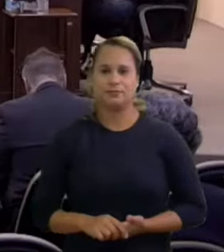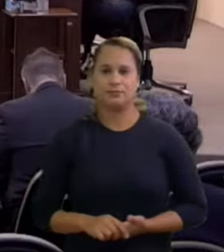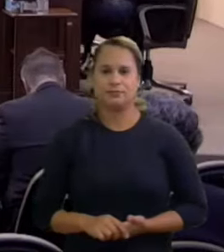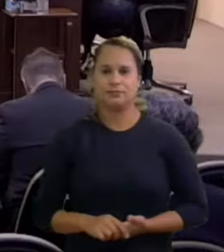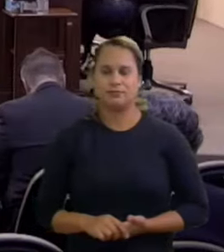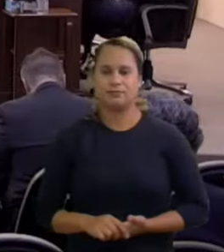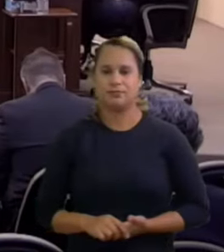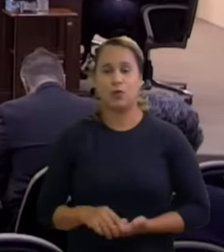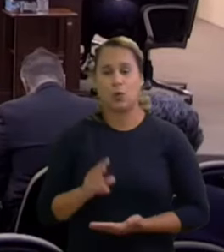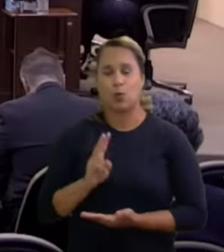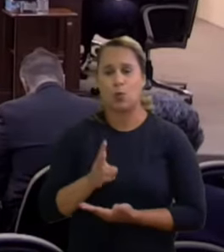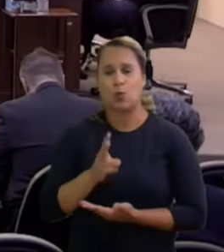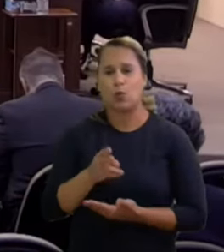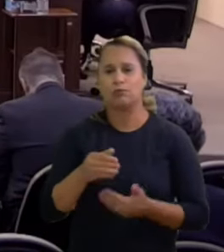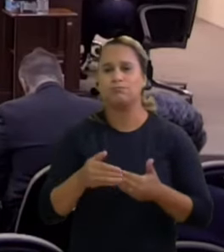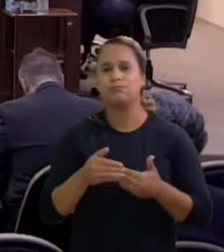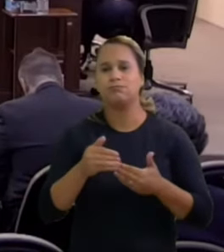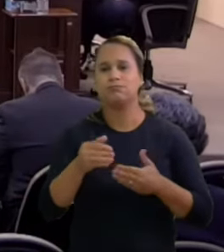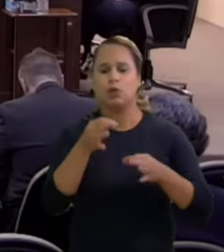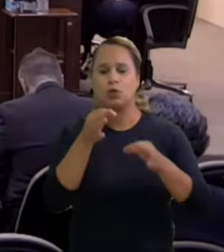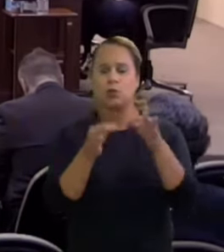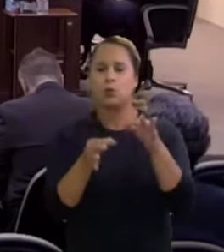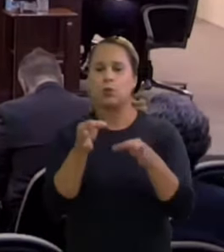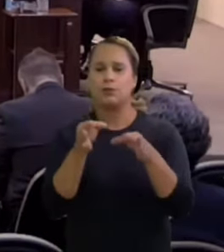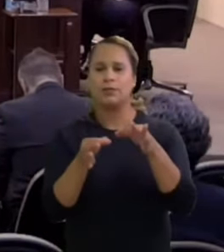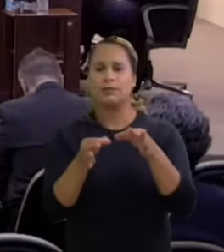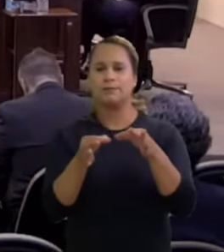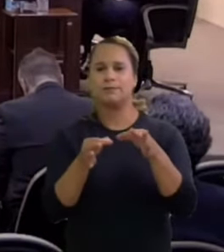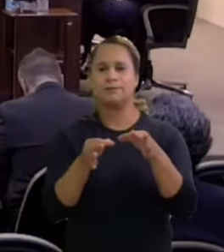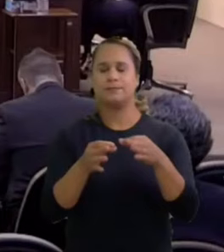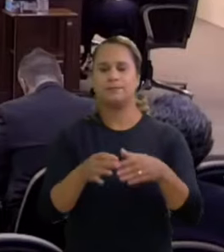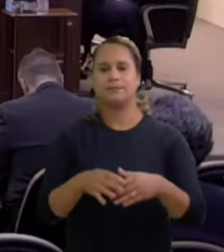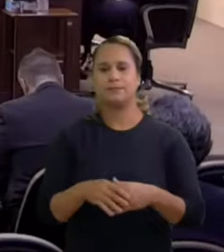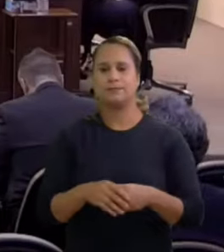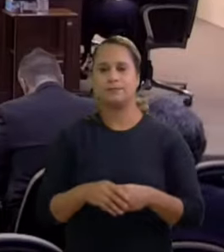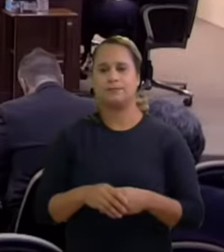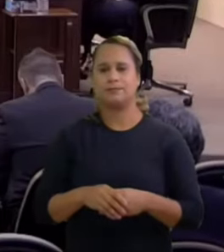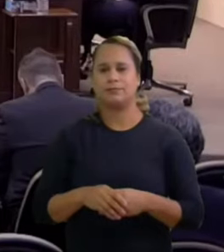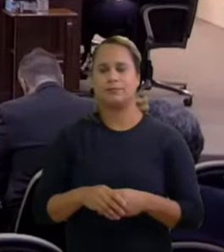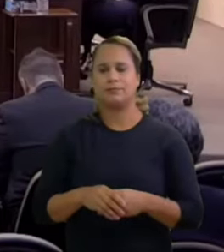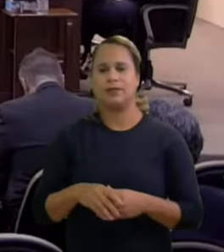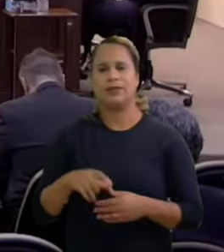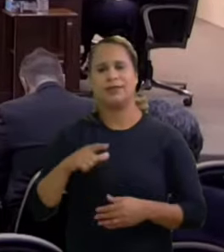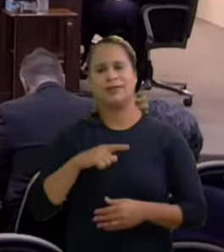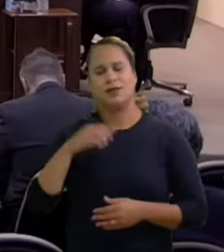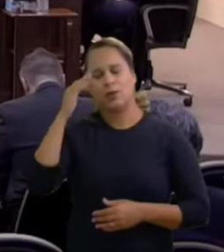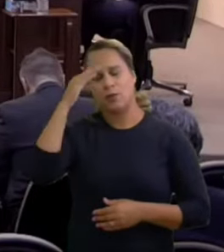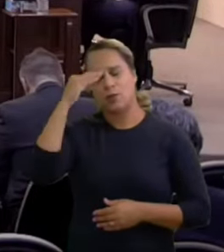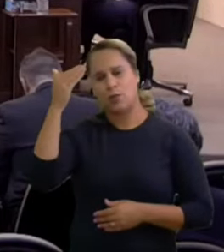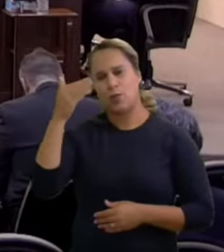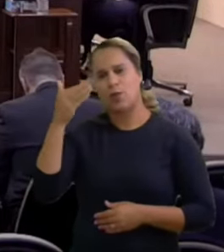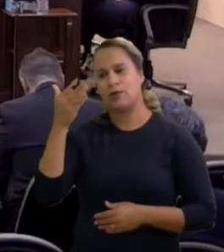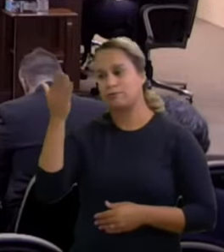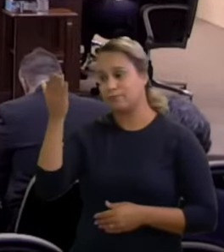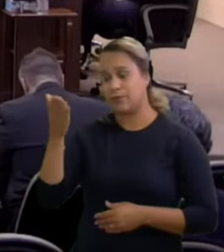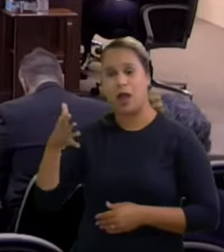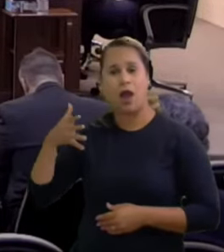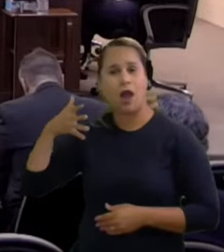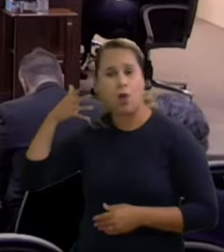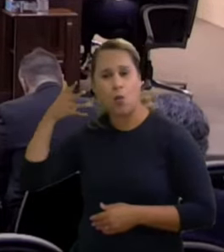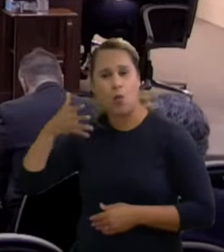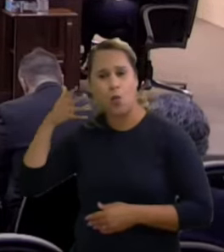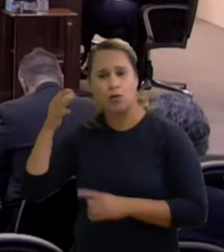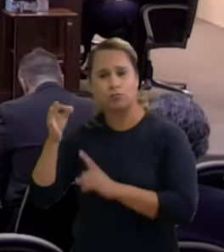continuidade aqui ao julgamento eu tenho a de conceder a palavra ao eminente desembarador eleitoral